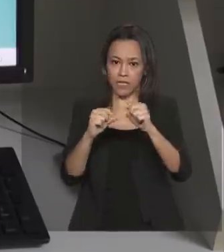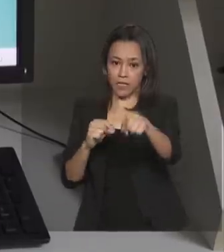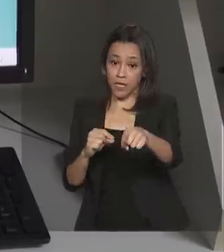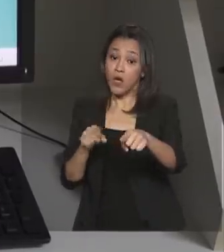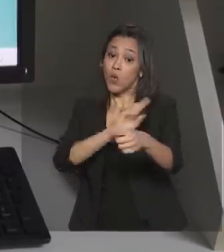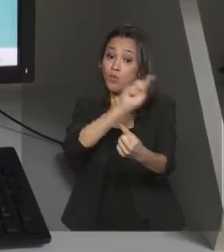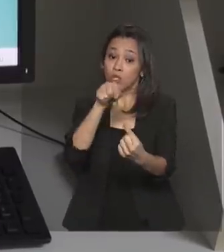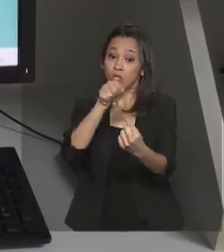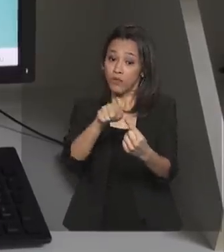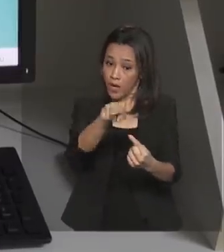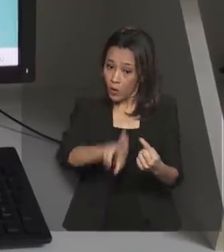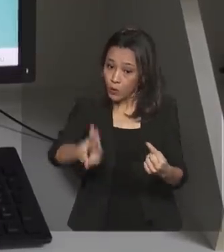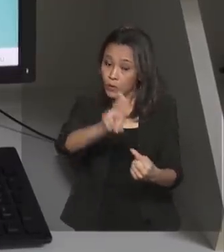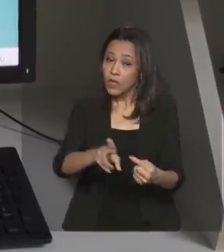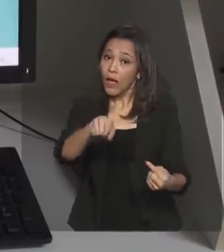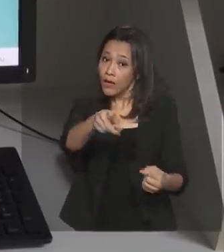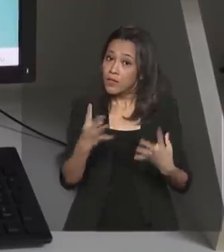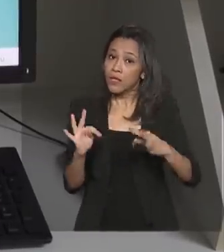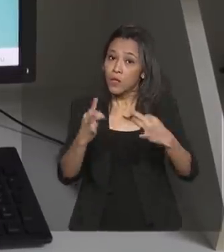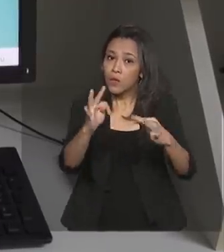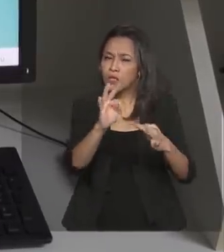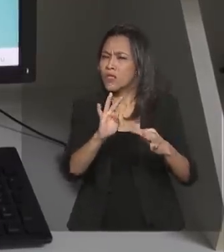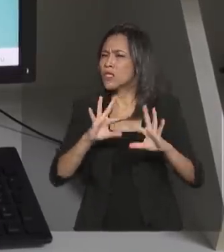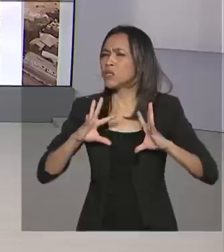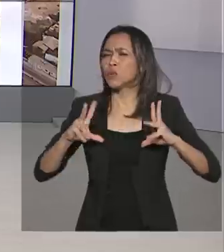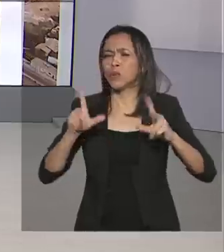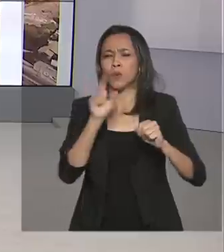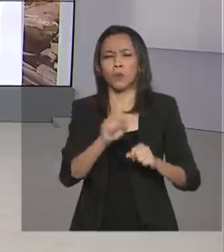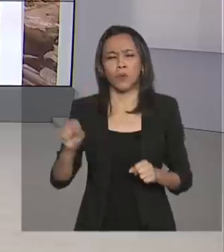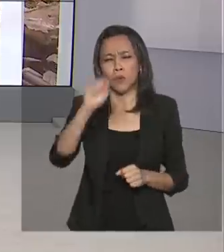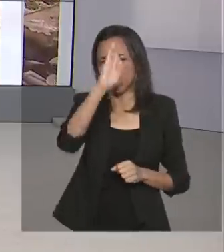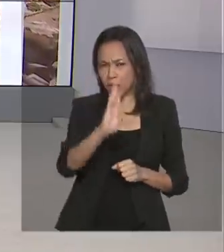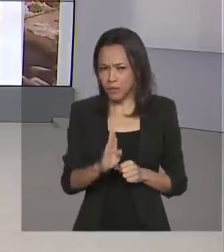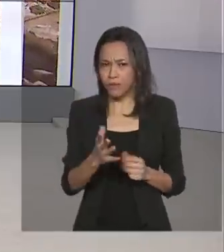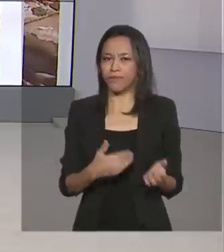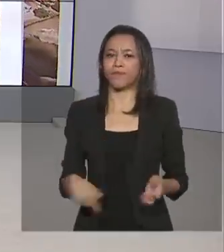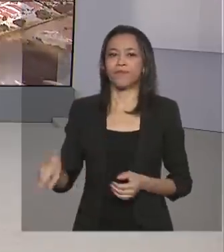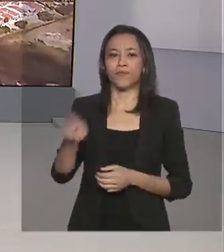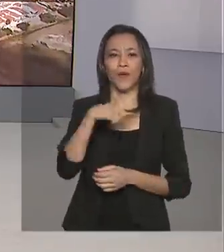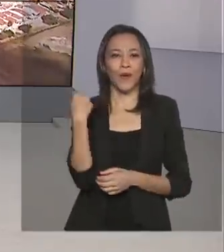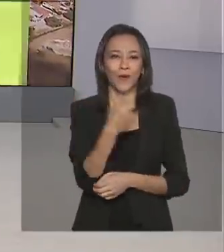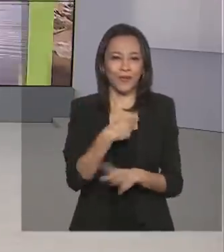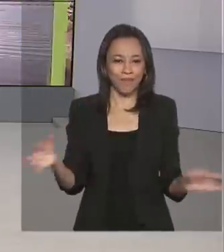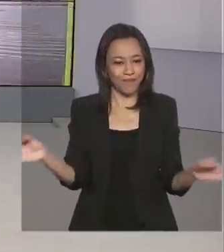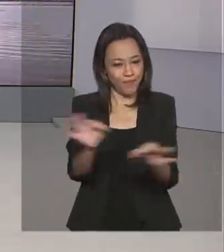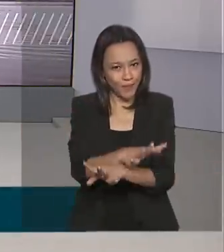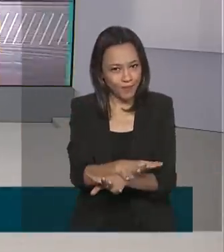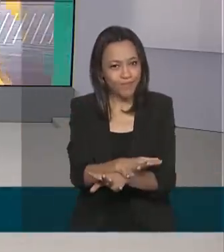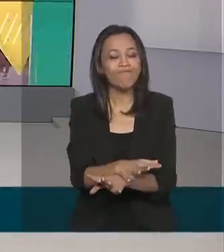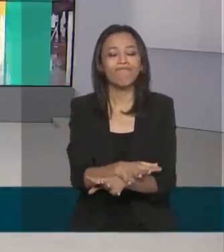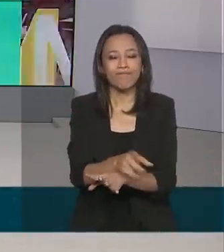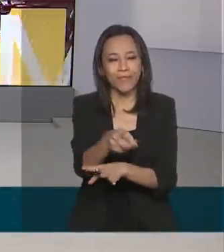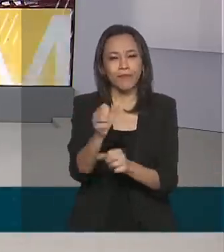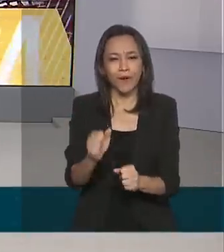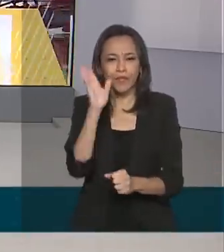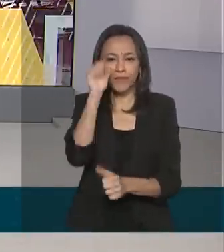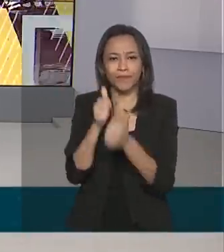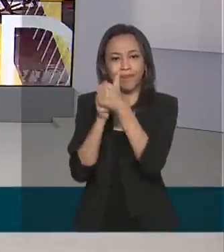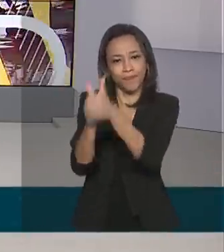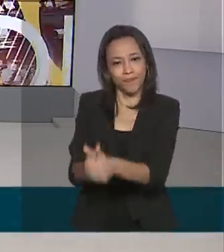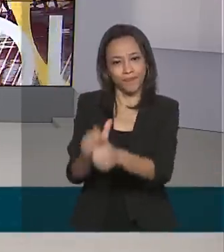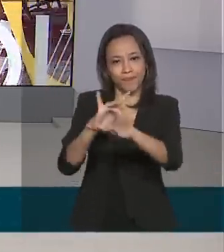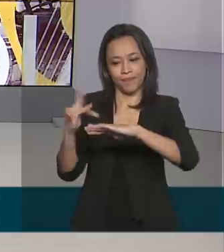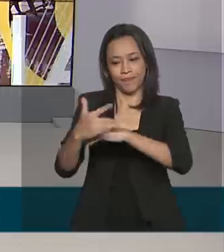implantar o sistema em todo o país. O Brasil em Dia fica por aqui, você pode nos acompanhar também